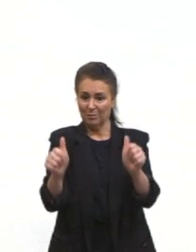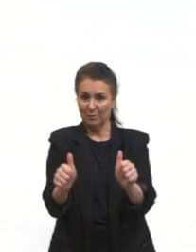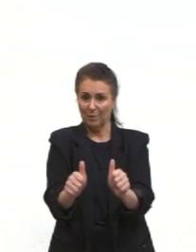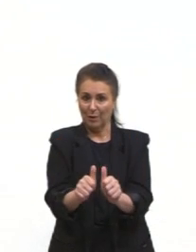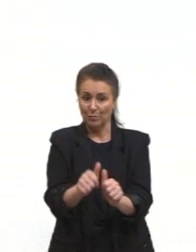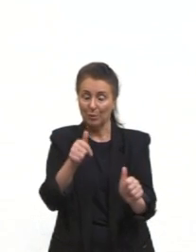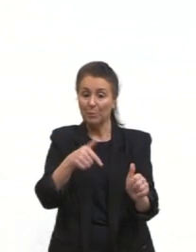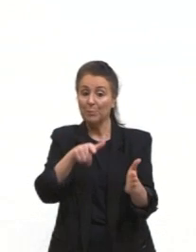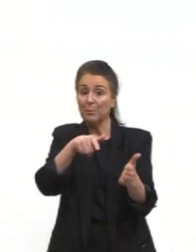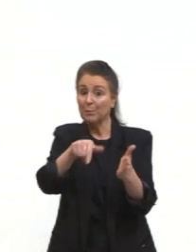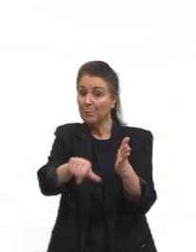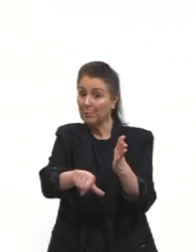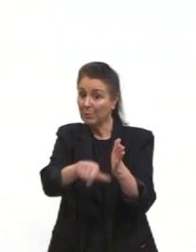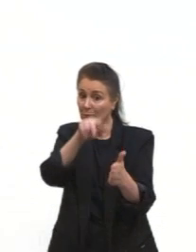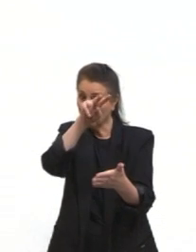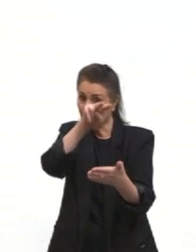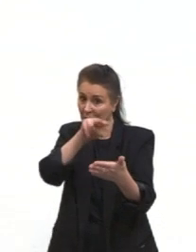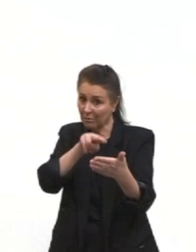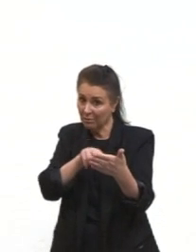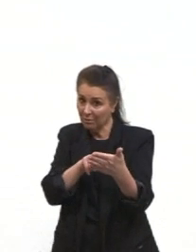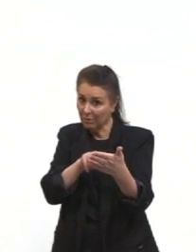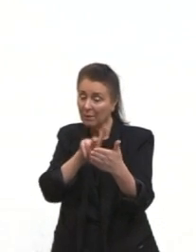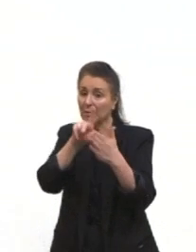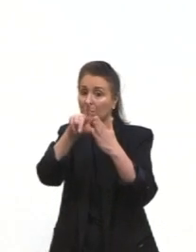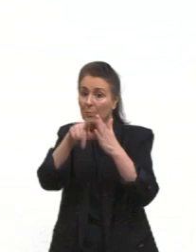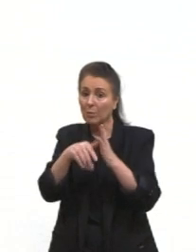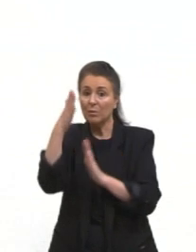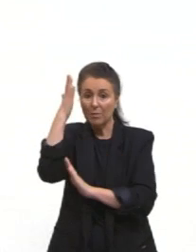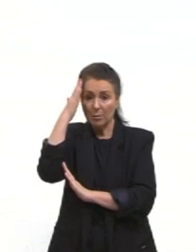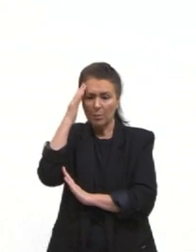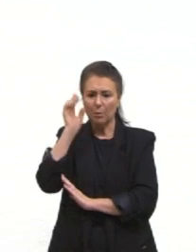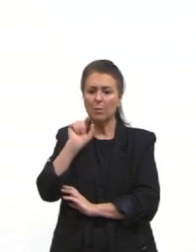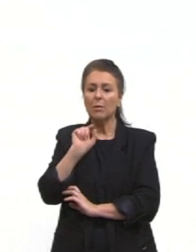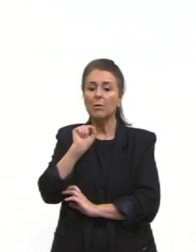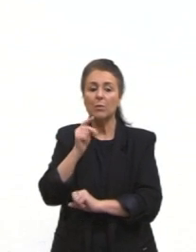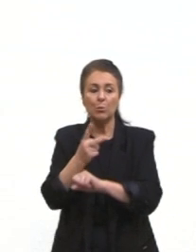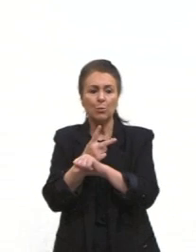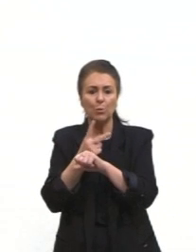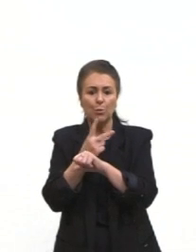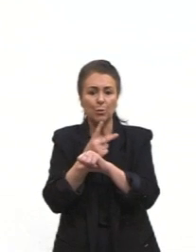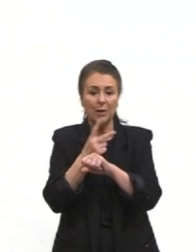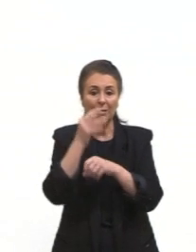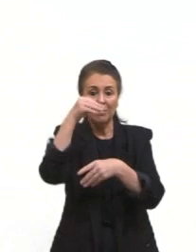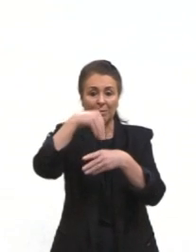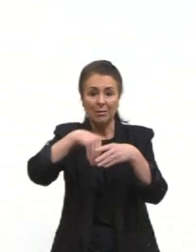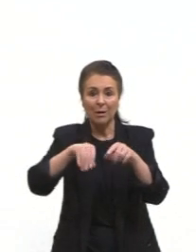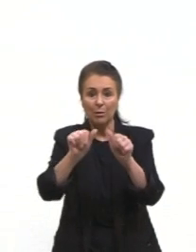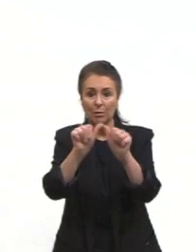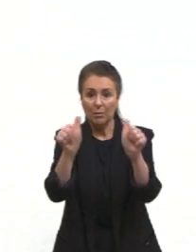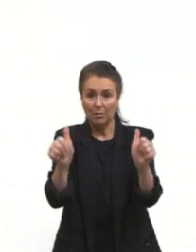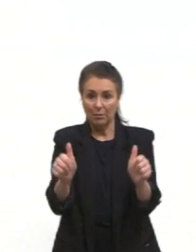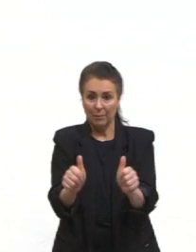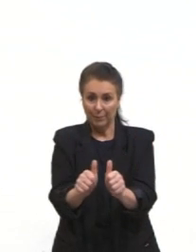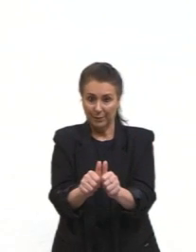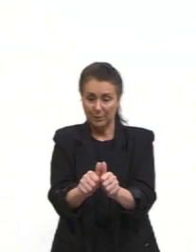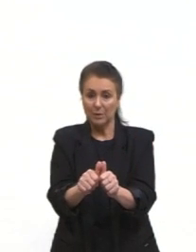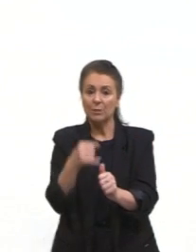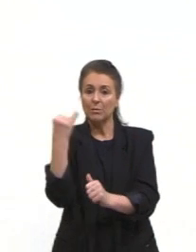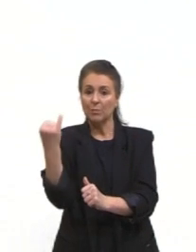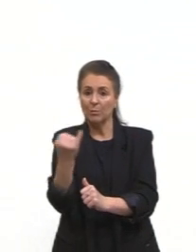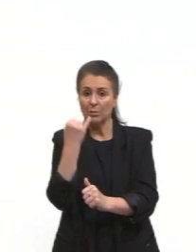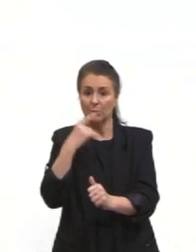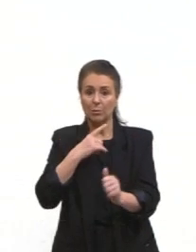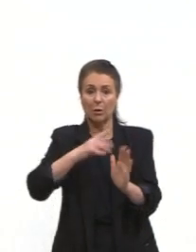enunciado primeiro para saber o que eu tenho que procurar na imagem. E isso vale também para quando tem um